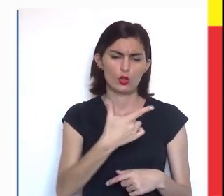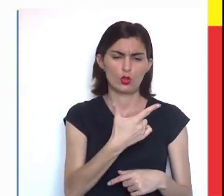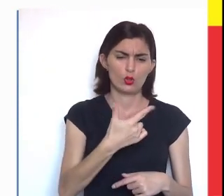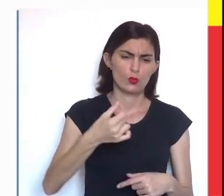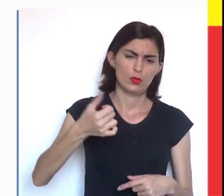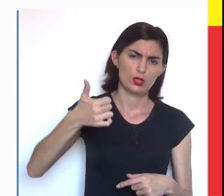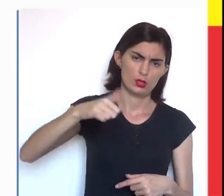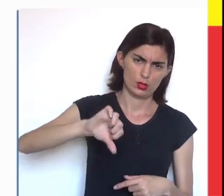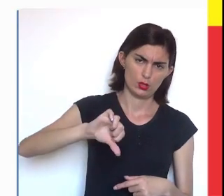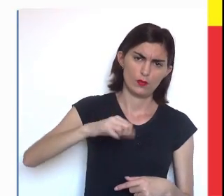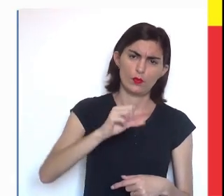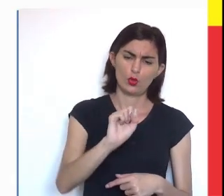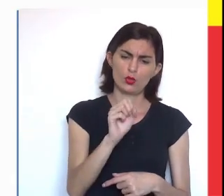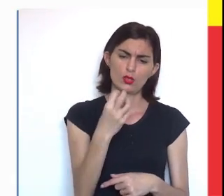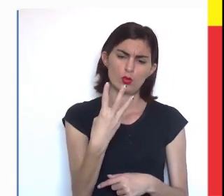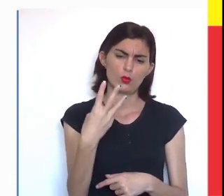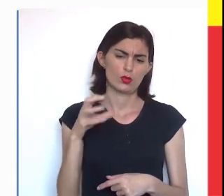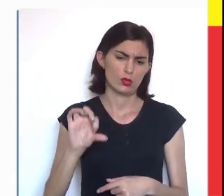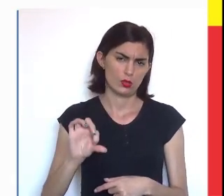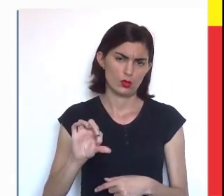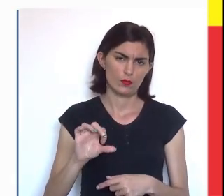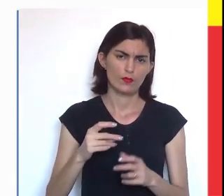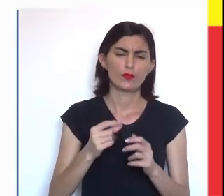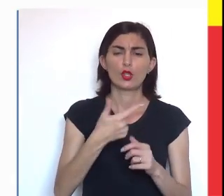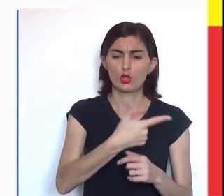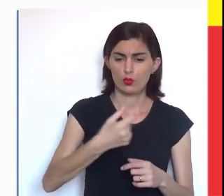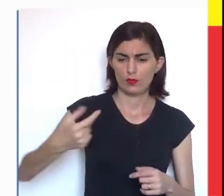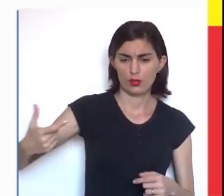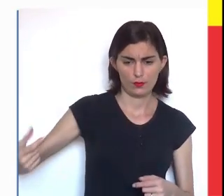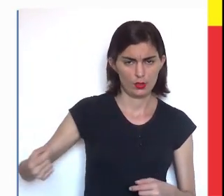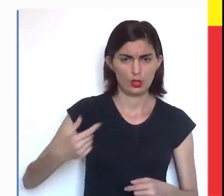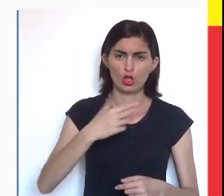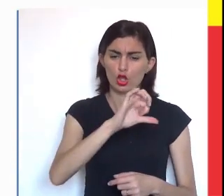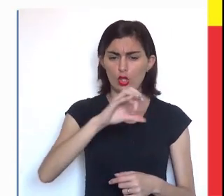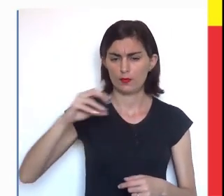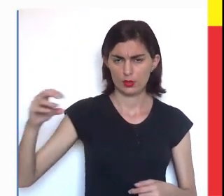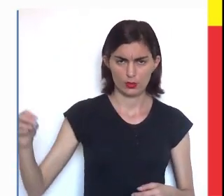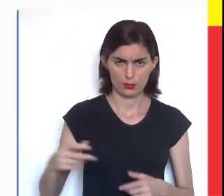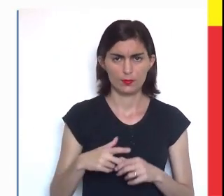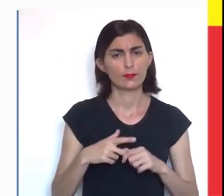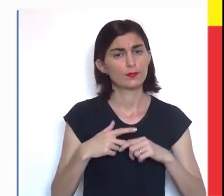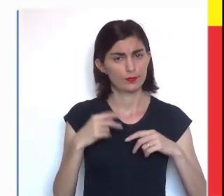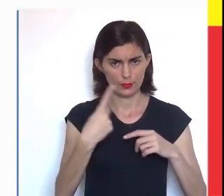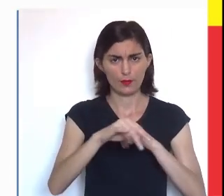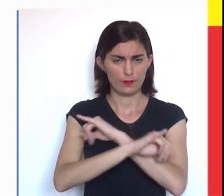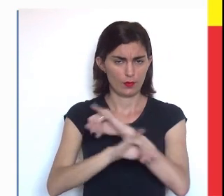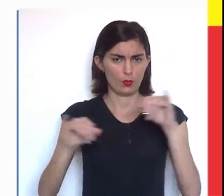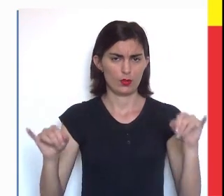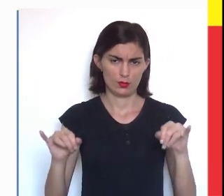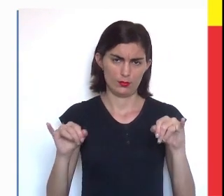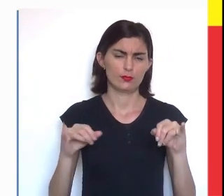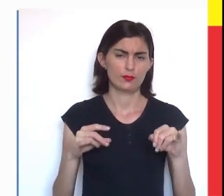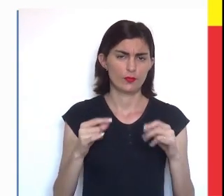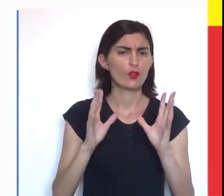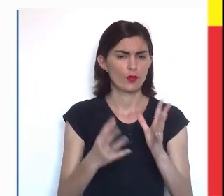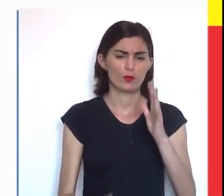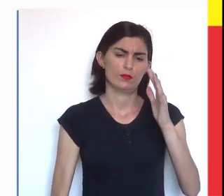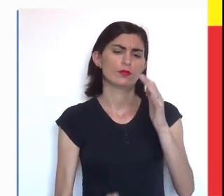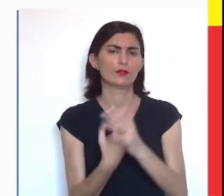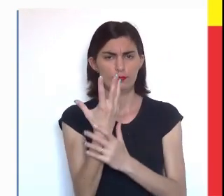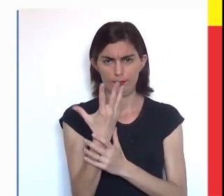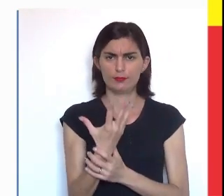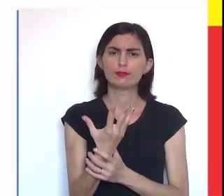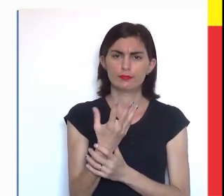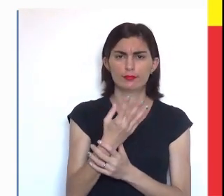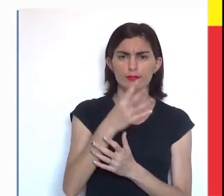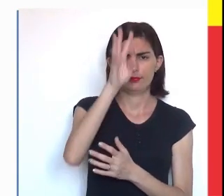Em 2019, 849. Em 2020, 900. Dessa informação, foi